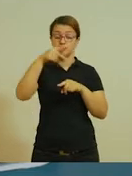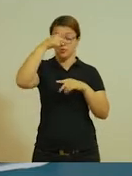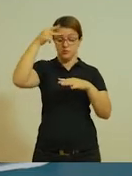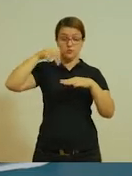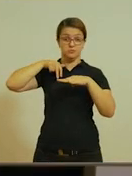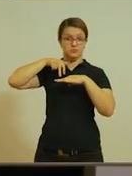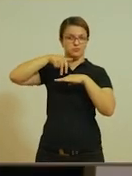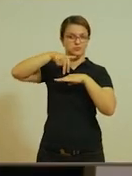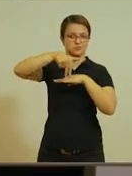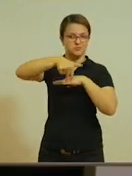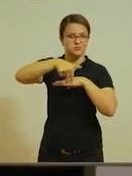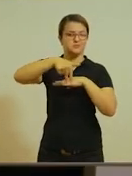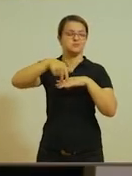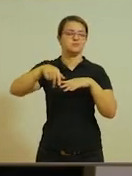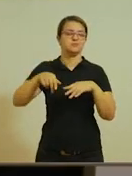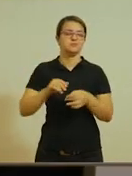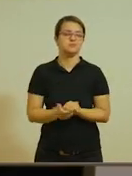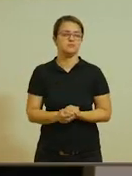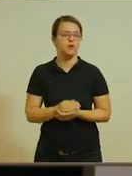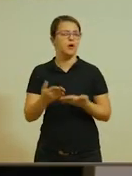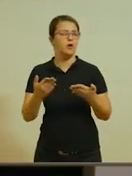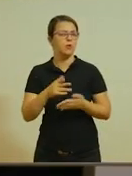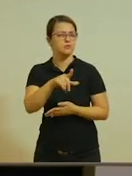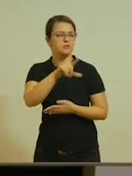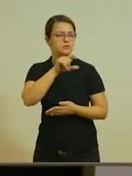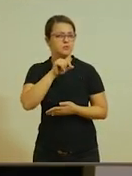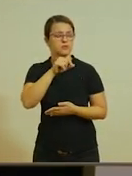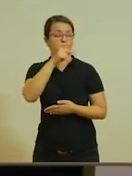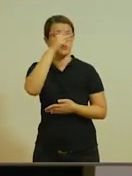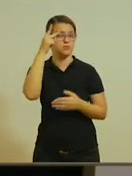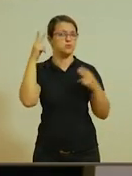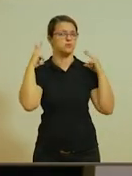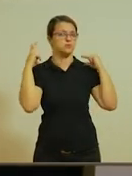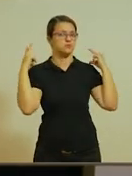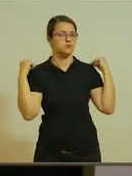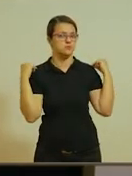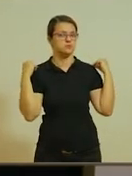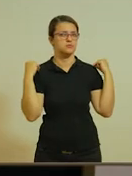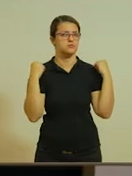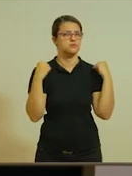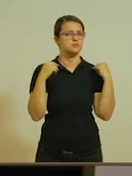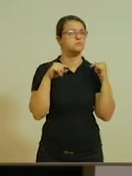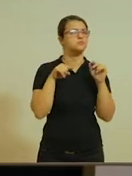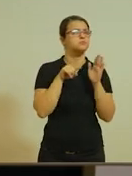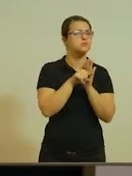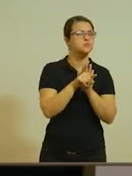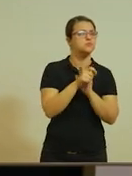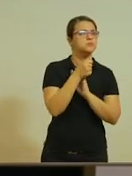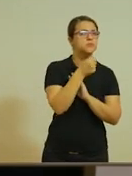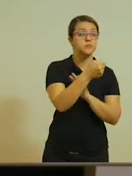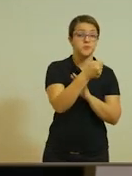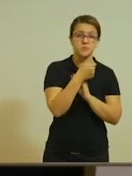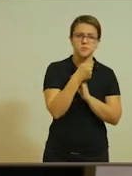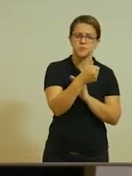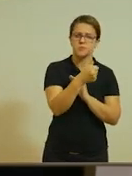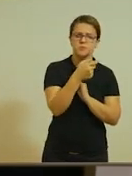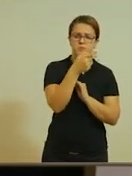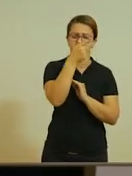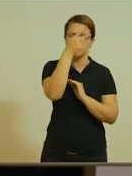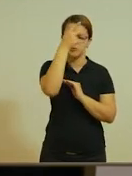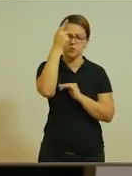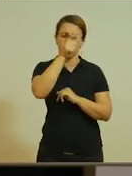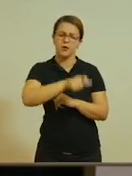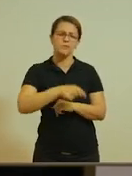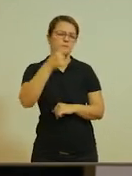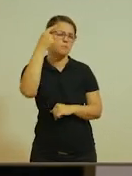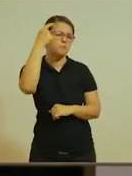e vias. Escolha um motorista conhecido para ser entrevistado e descubra um pouco mais o que as pessoas pensam sobre o trânsito.